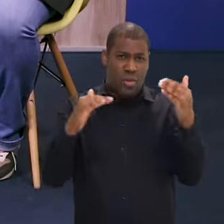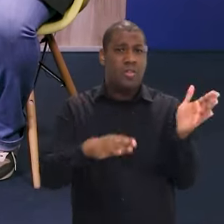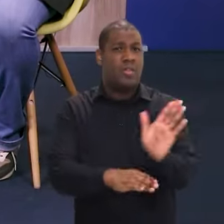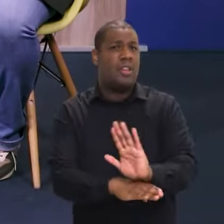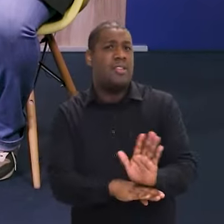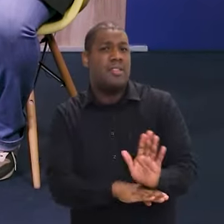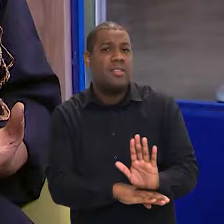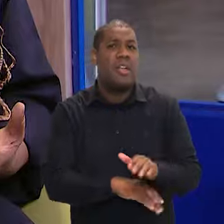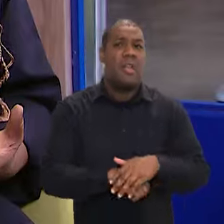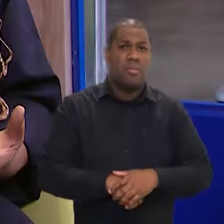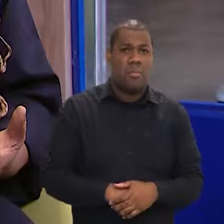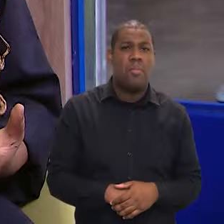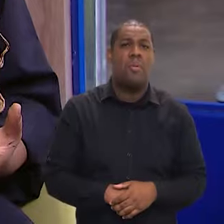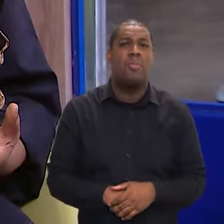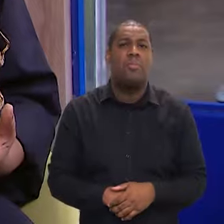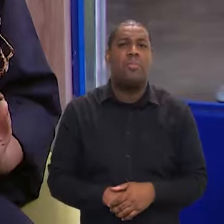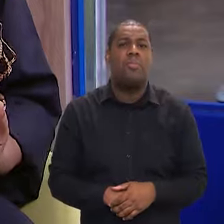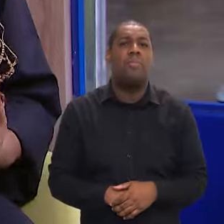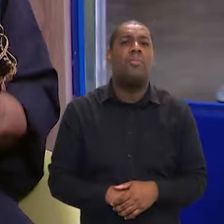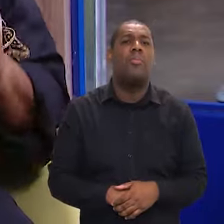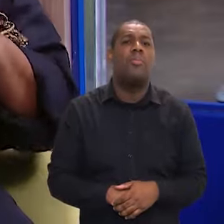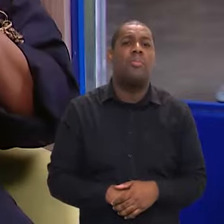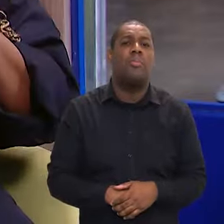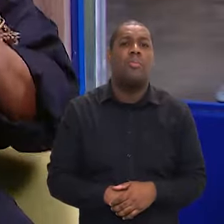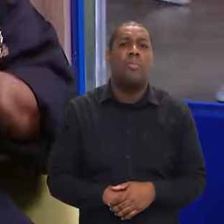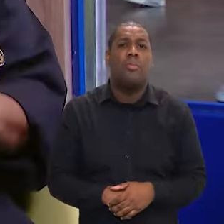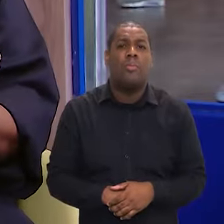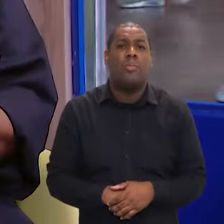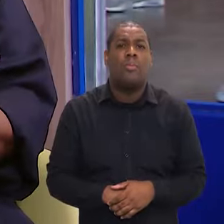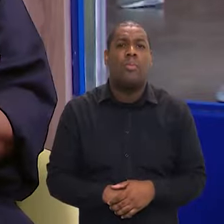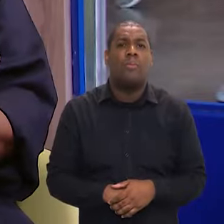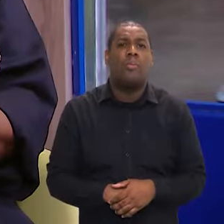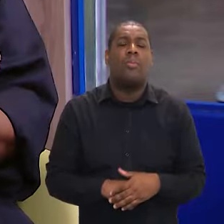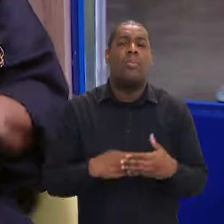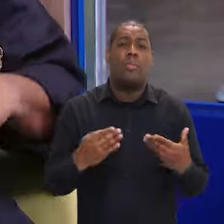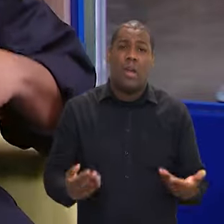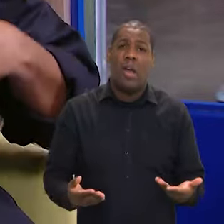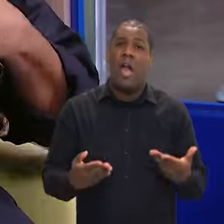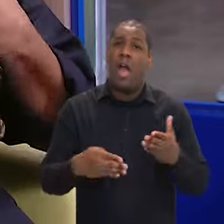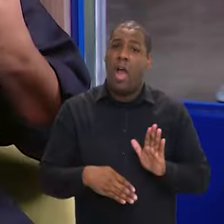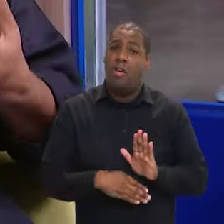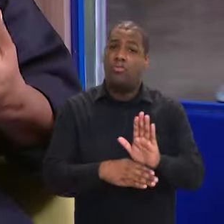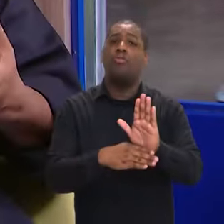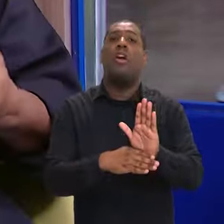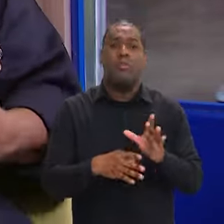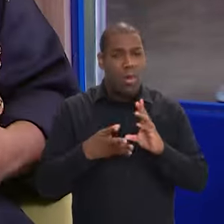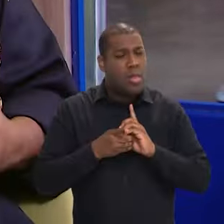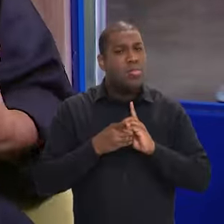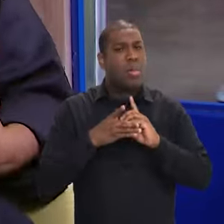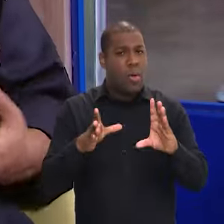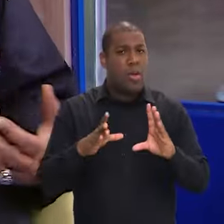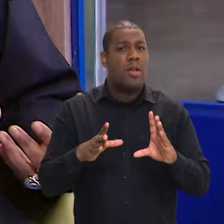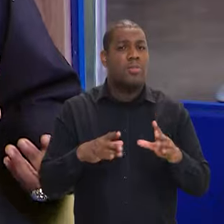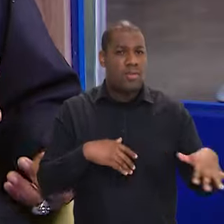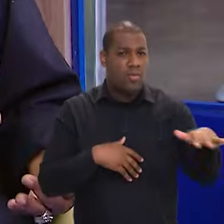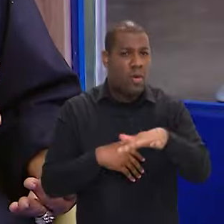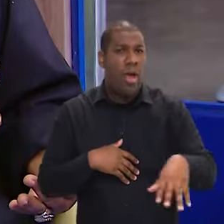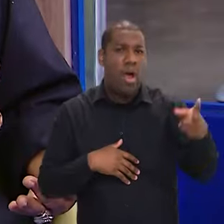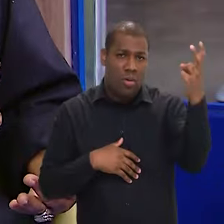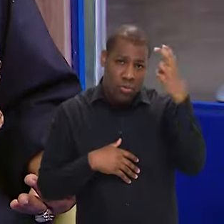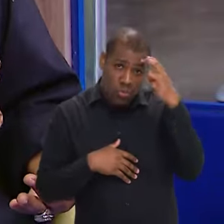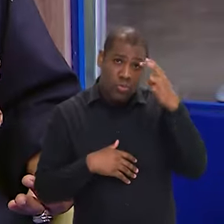de Cinema, fizemos um conselho paritário, estamos querendo seguir dessa forma, para que seja cada vez mais democrático e cada vez mais